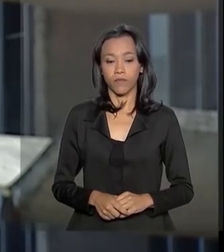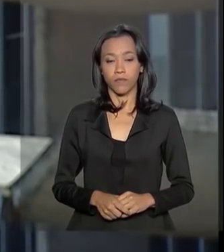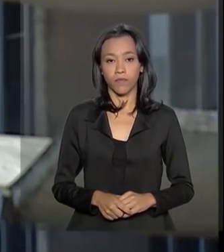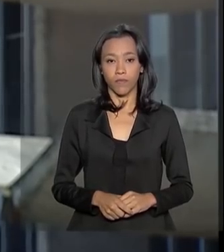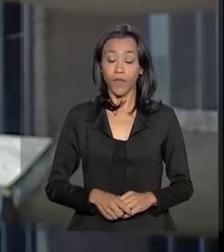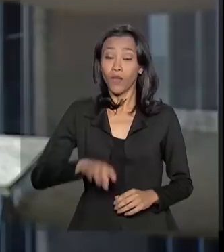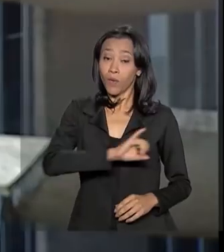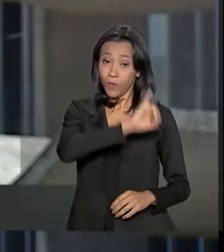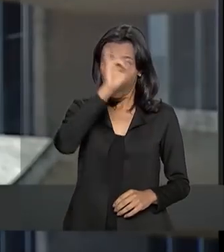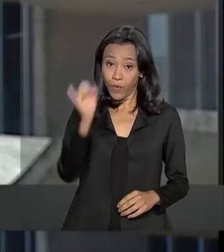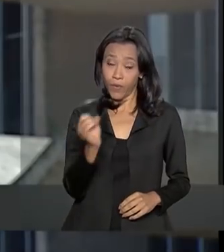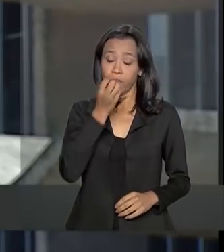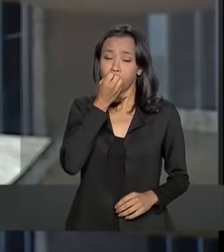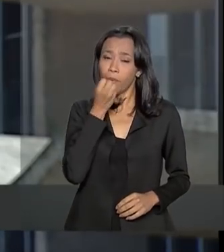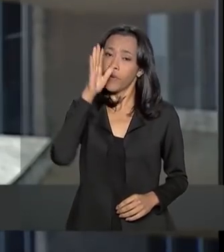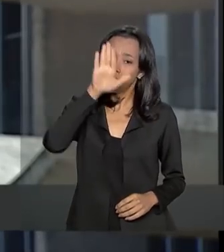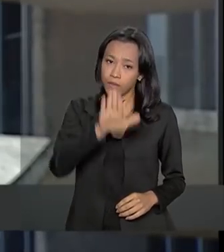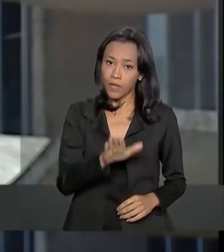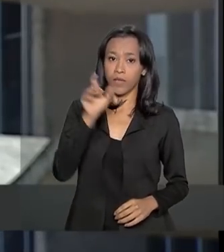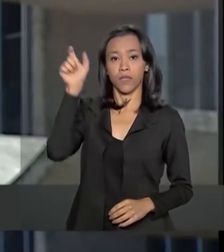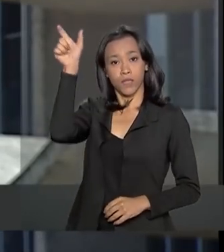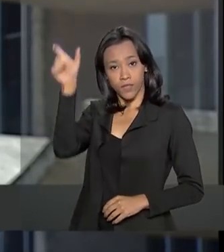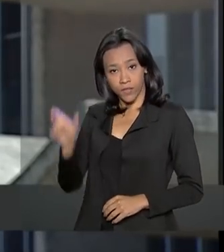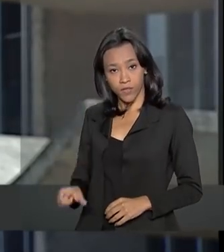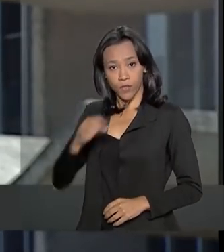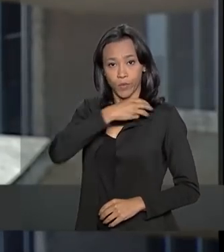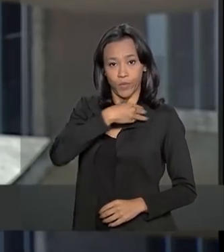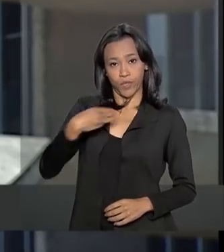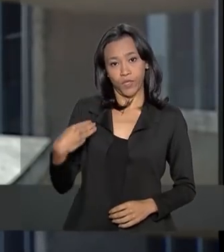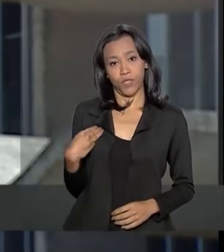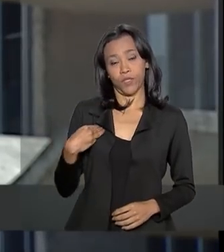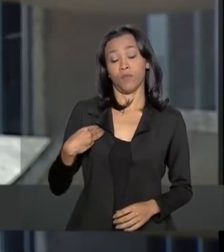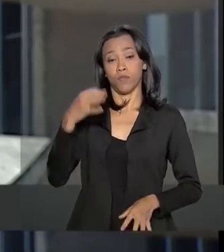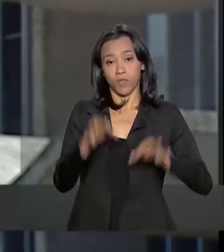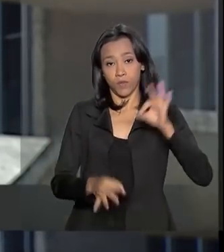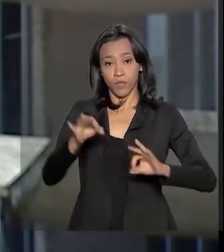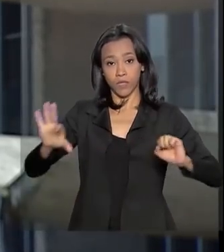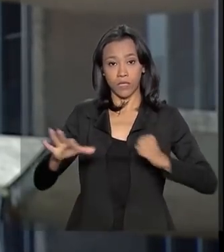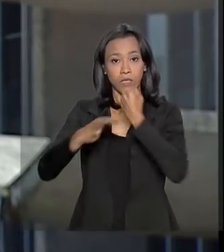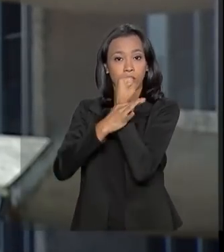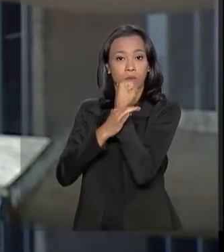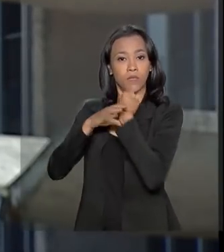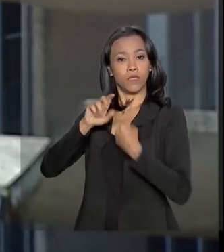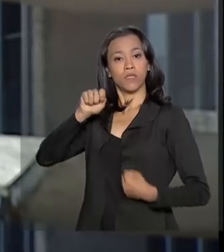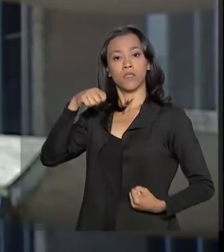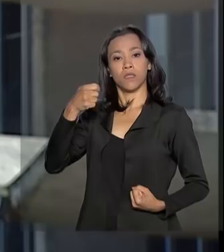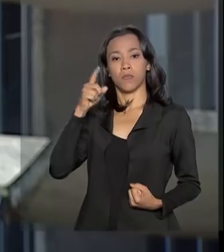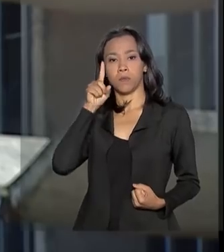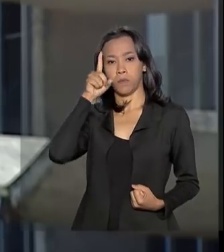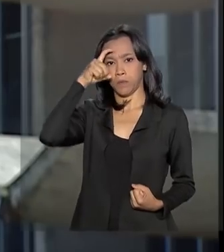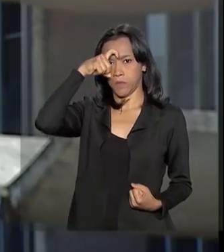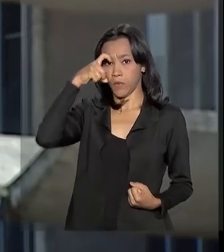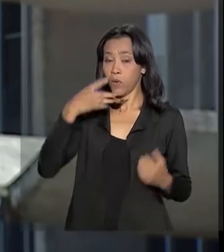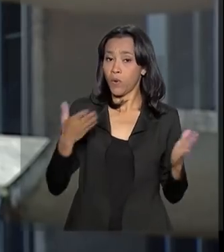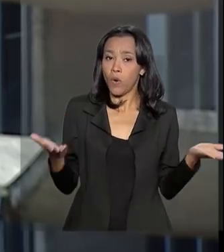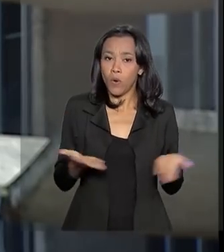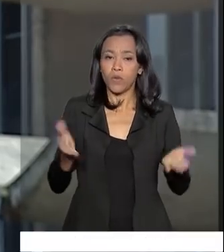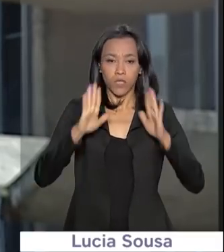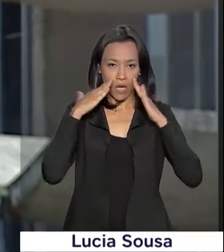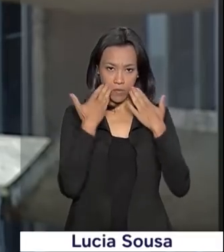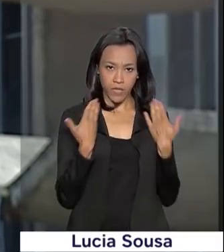Olá, boa tarde. O ministro da Justiça e Segurança Pública, Sérgio Moro, apresentou hoje a